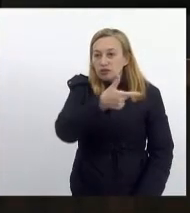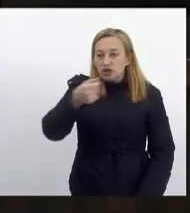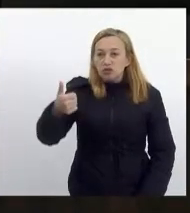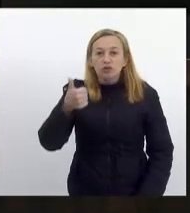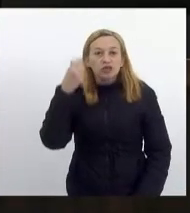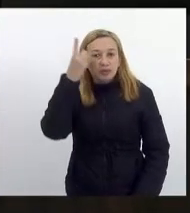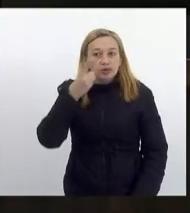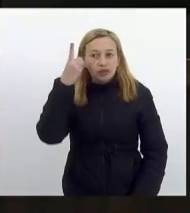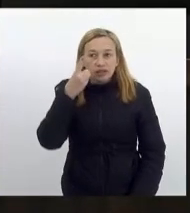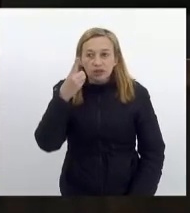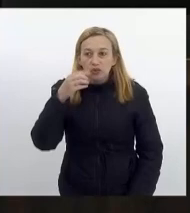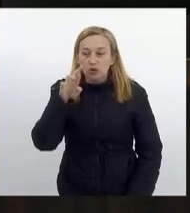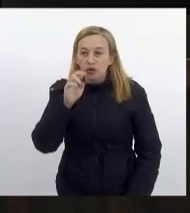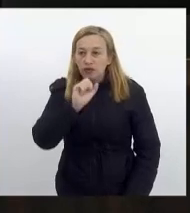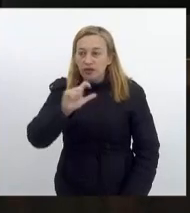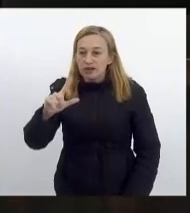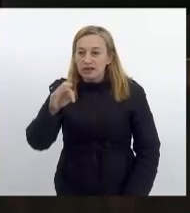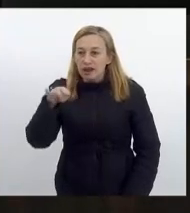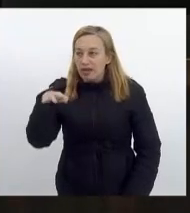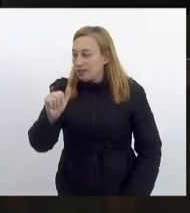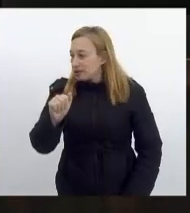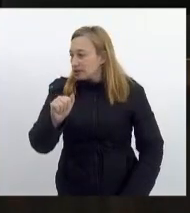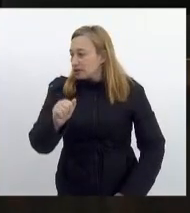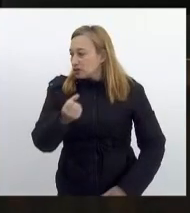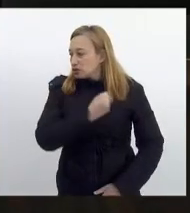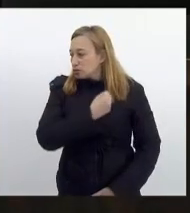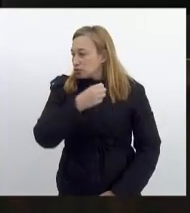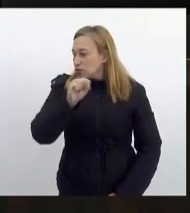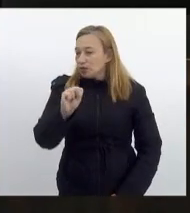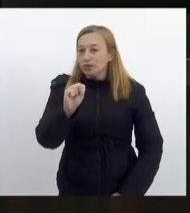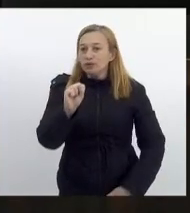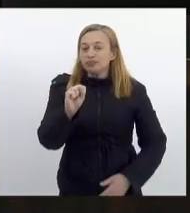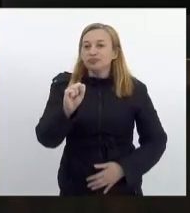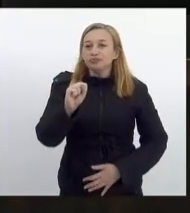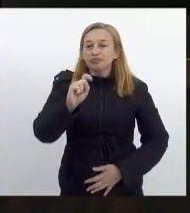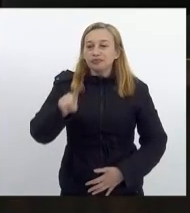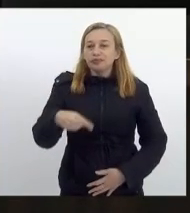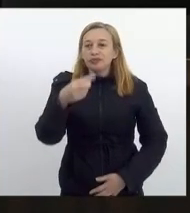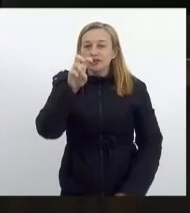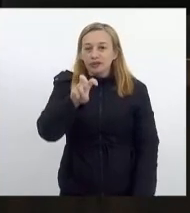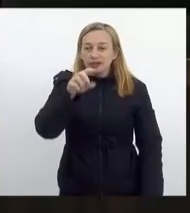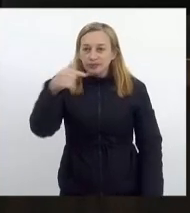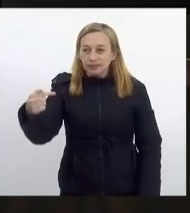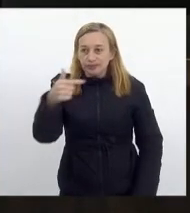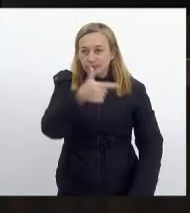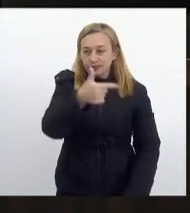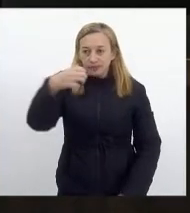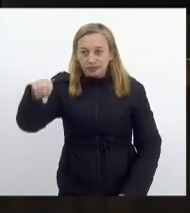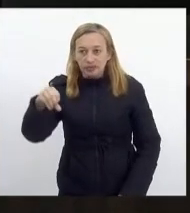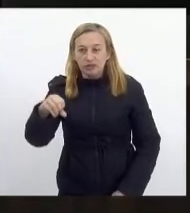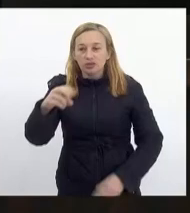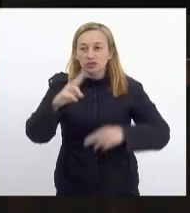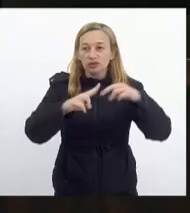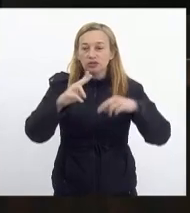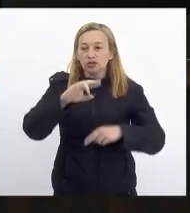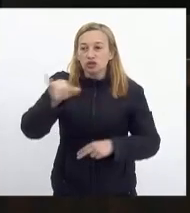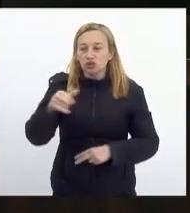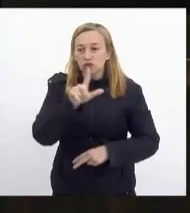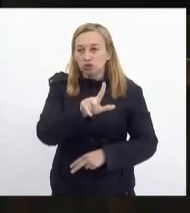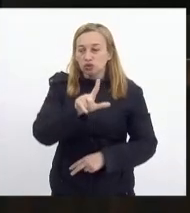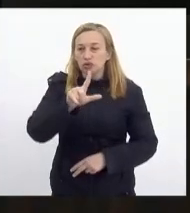Coronel Salema, que altera a lei número 8057 de 19 de julho de 2018,